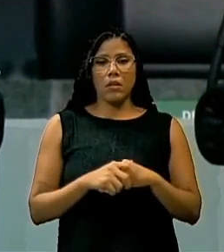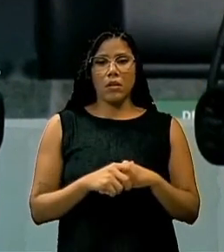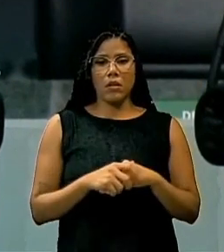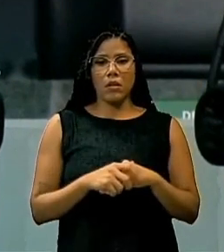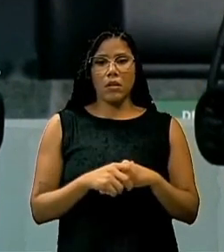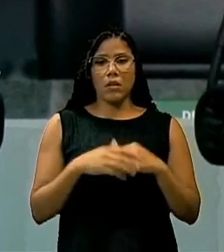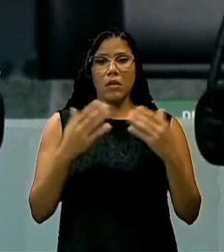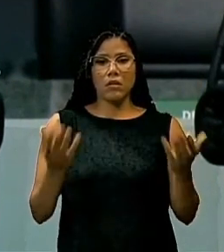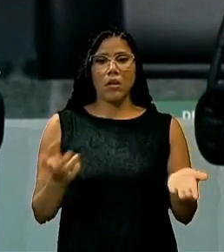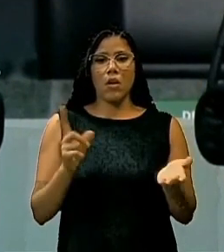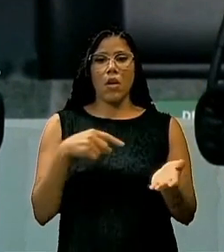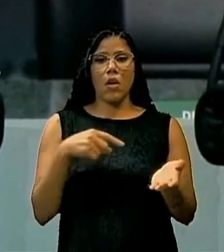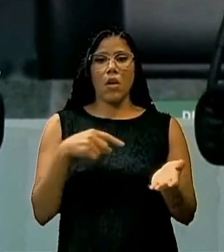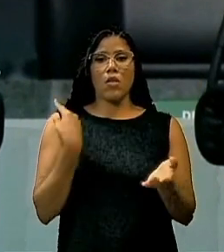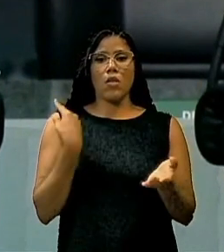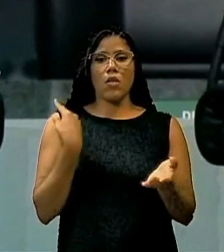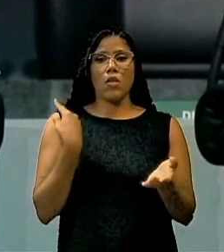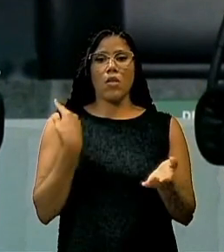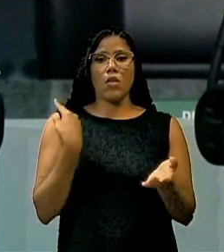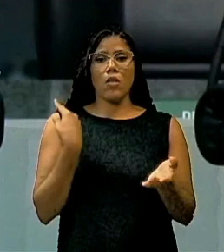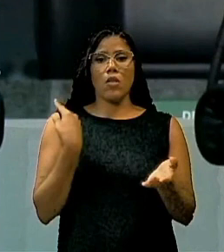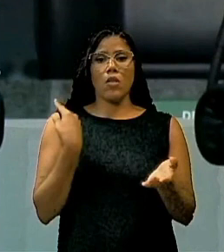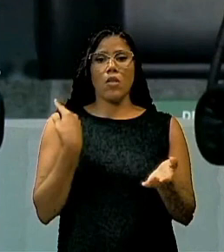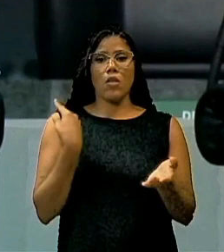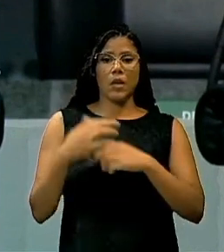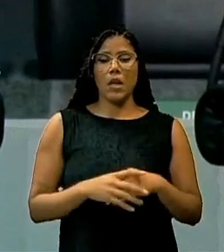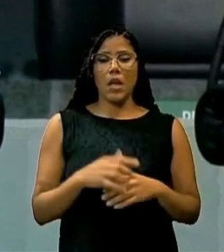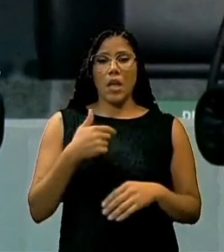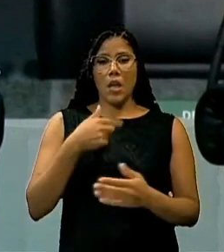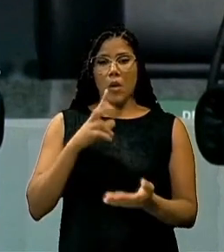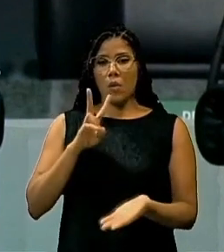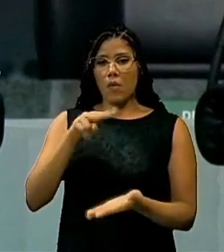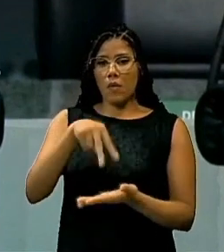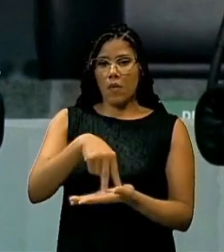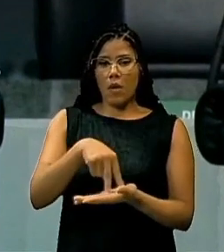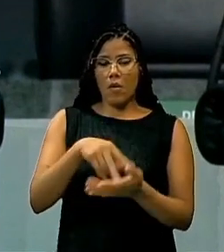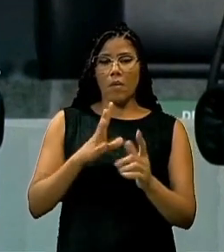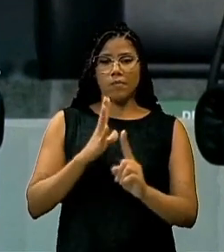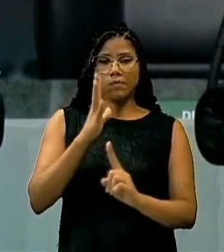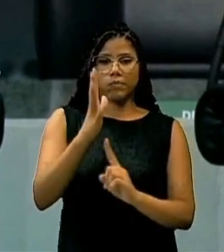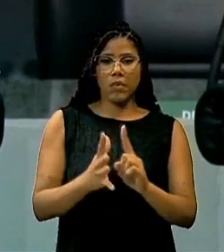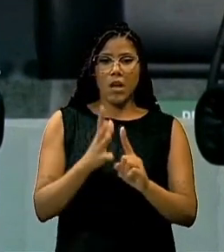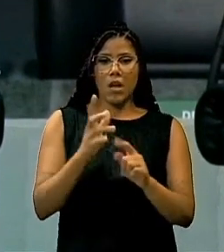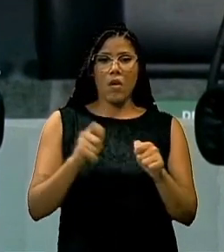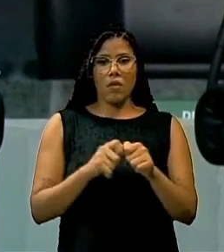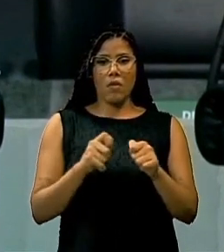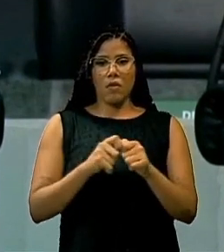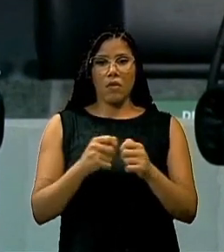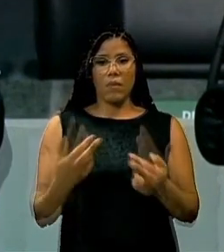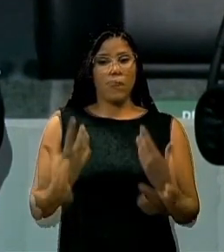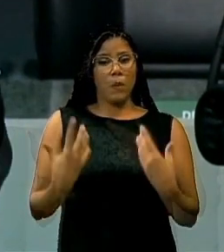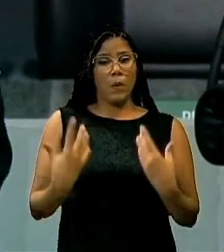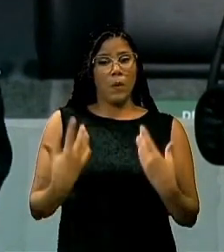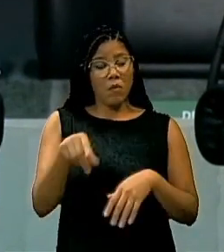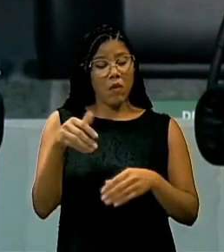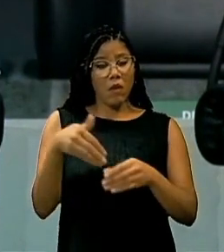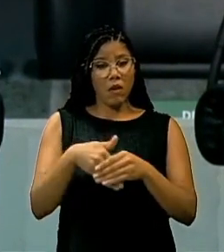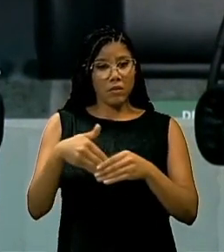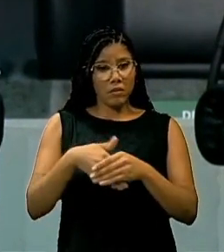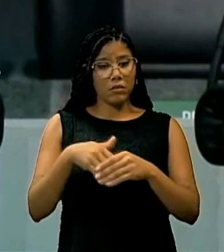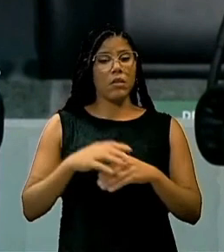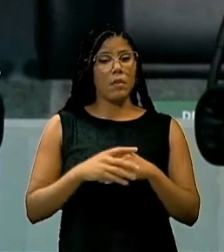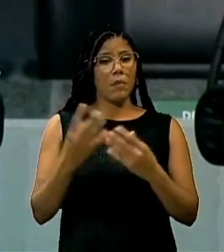Então, nós temos que ter muita responsabilidade. Eu, quando subo a uma tribuna, eu faço com muita responsabilidade. Prefeito